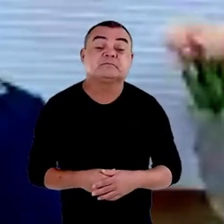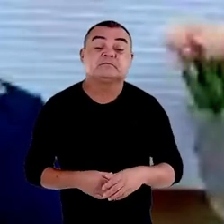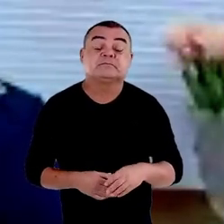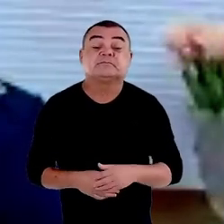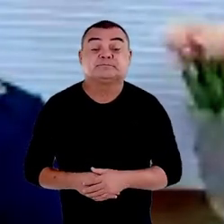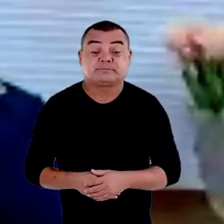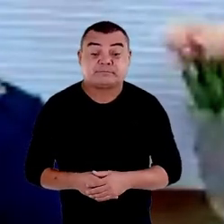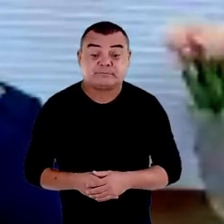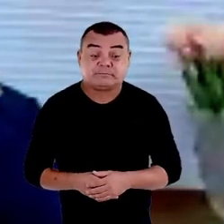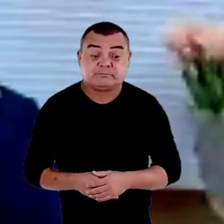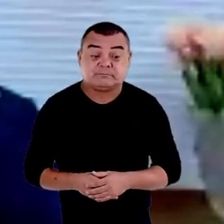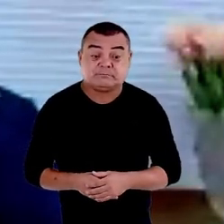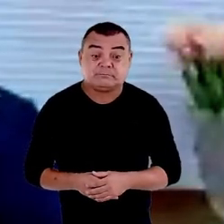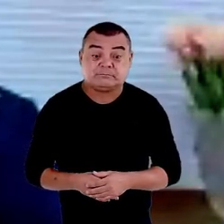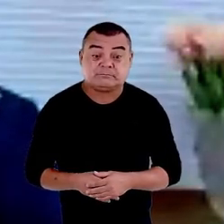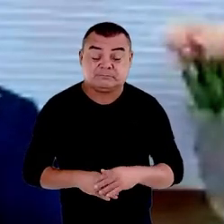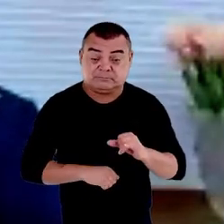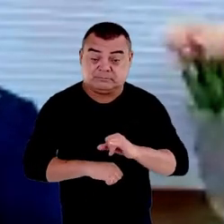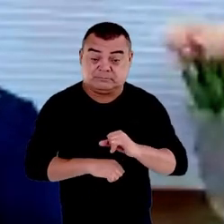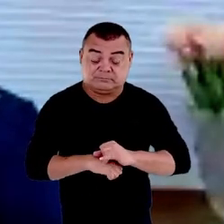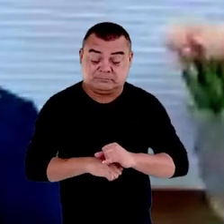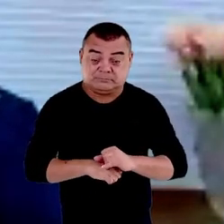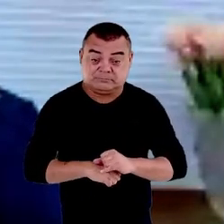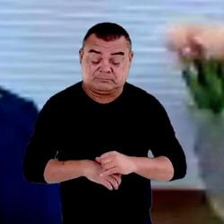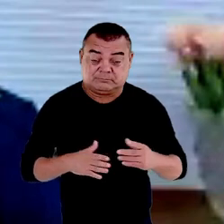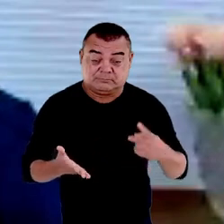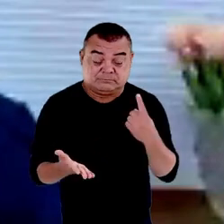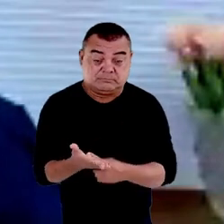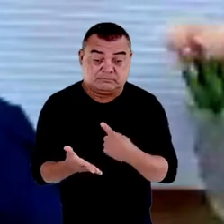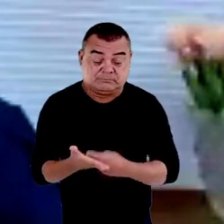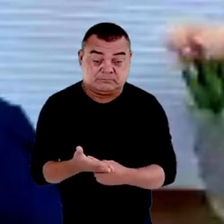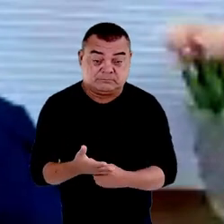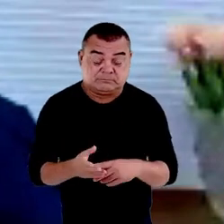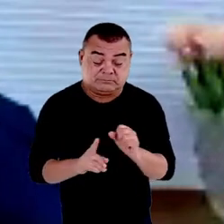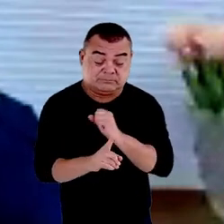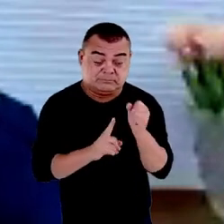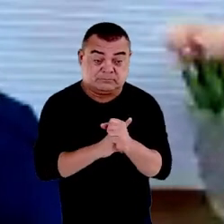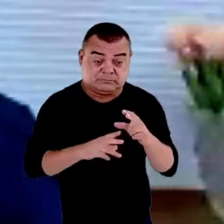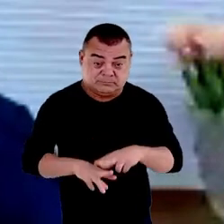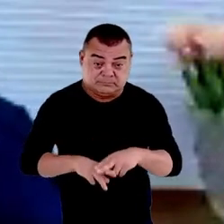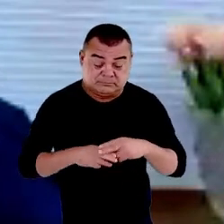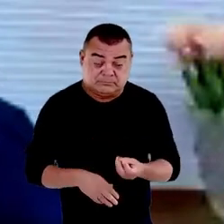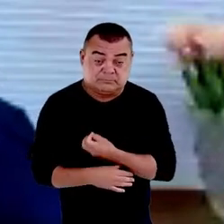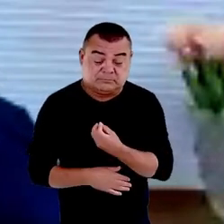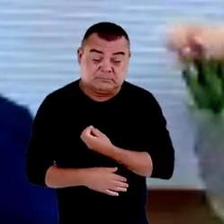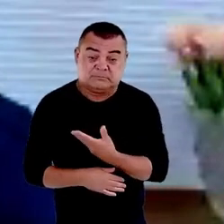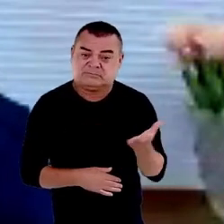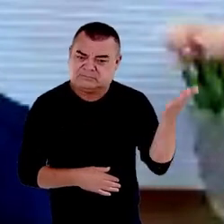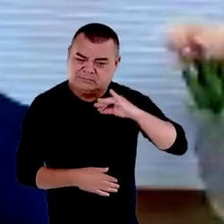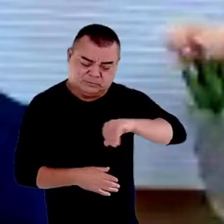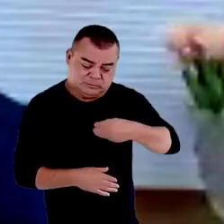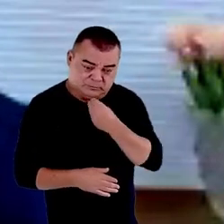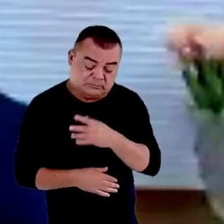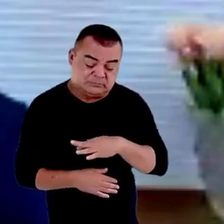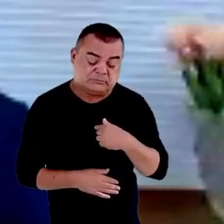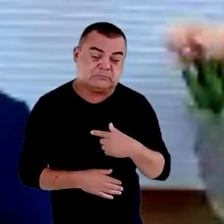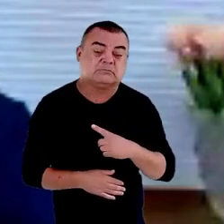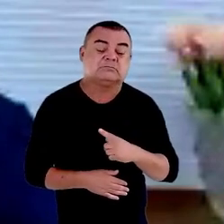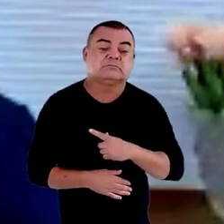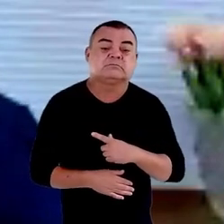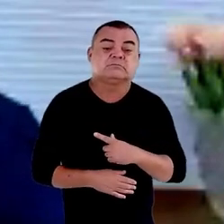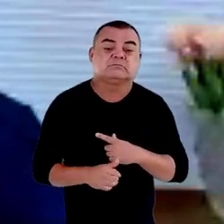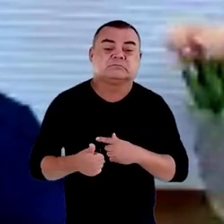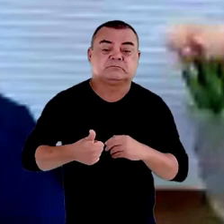estabeleceu um grande pacto social pela vida naquela oportunidade nós tivemos uma audiência pública e